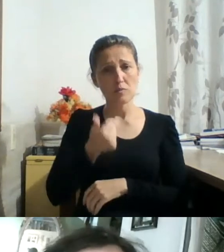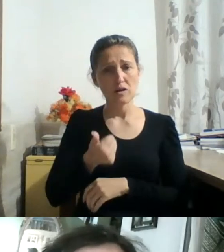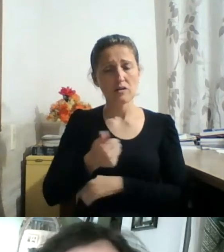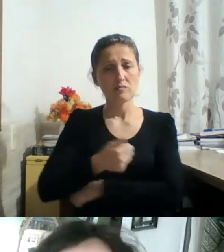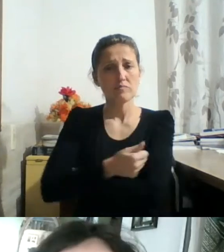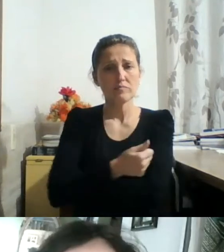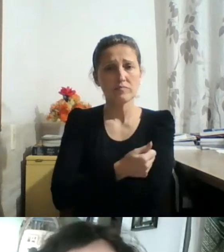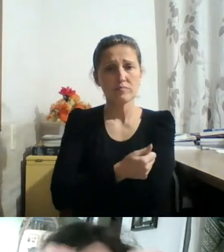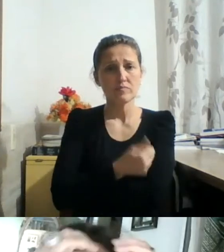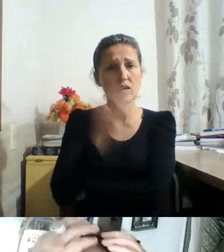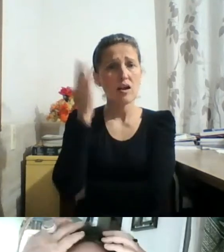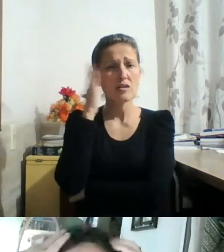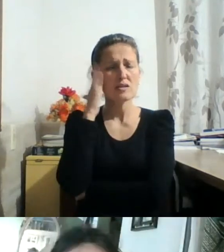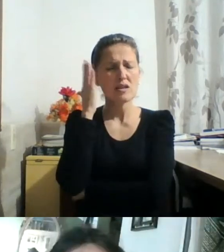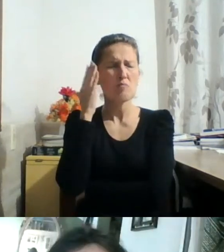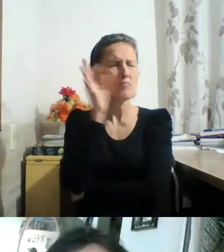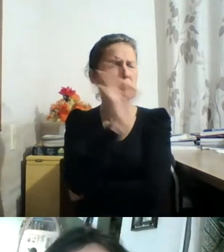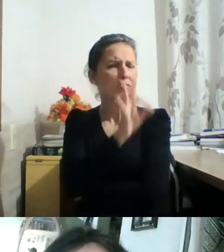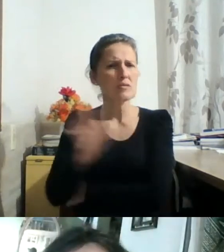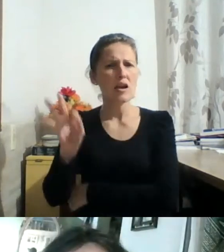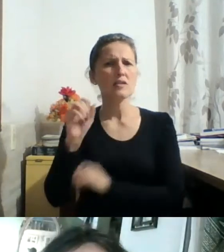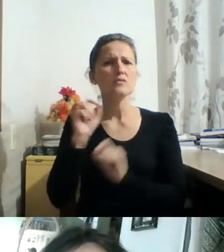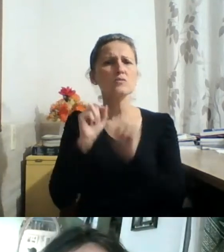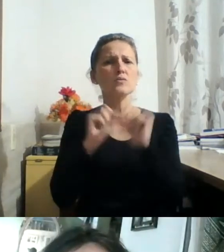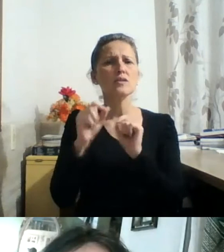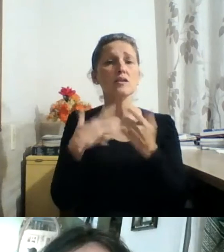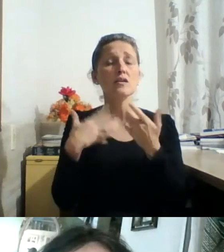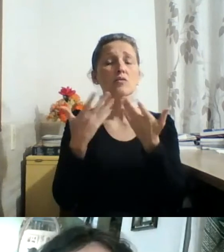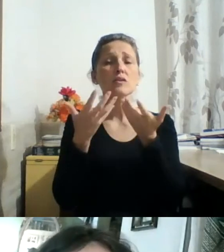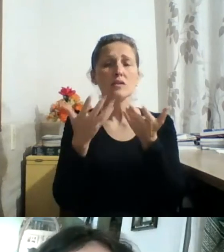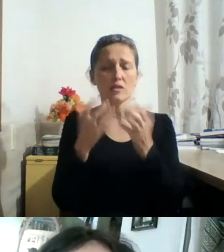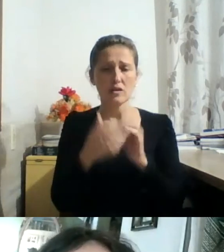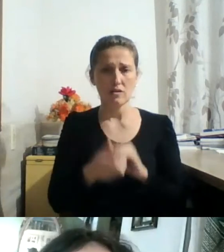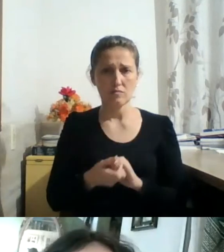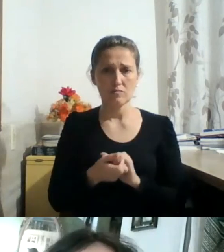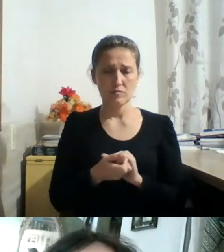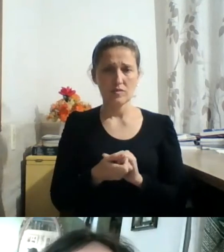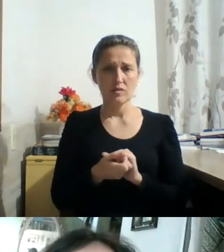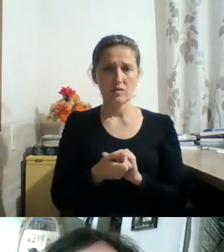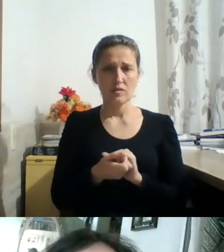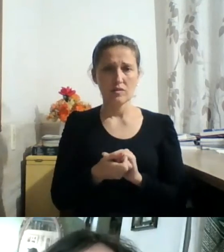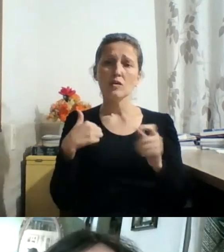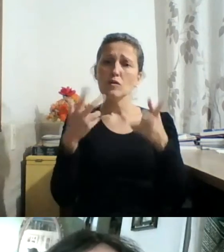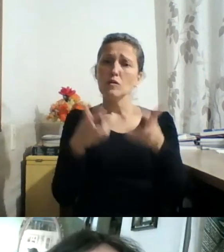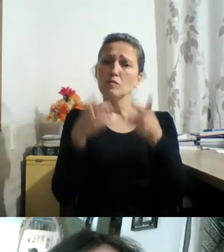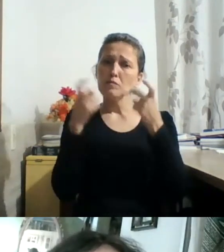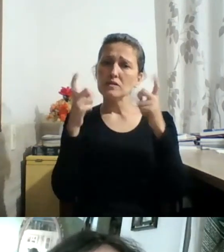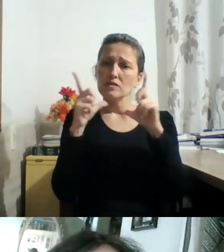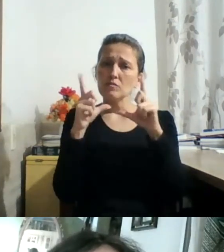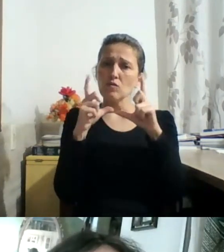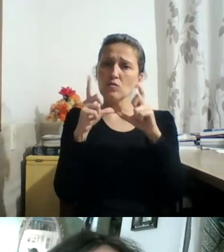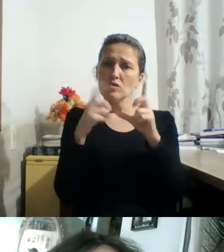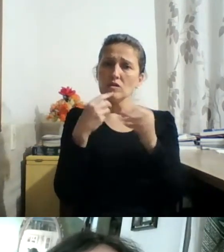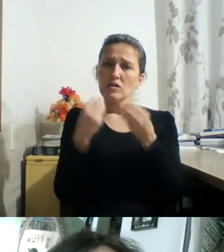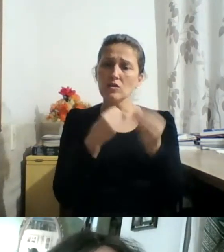sabiam exatamente o que eu pretendia e elas representavam. Eu vejo a fotografia muito